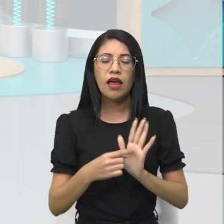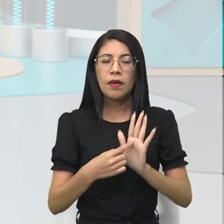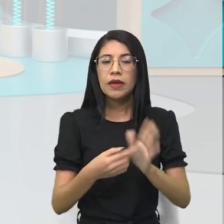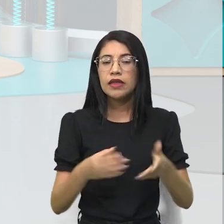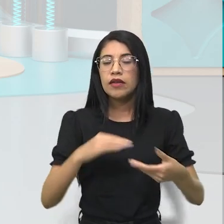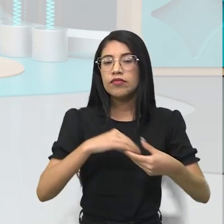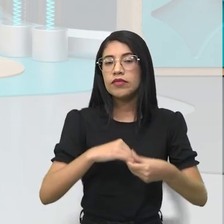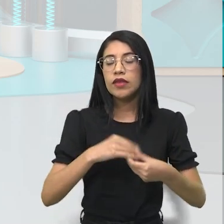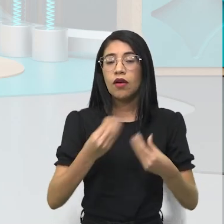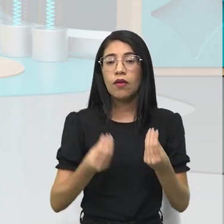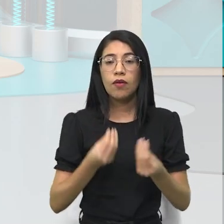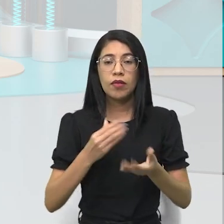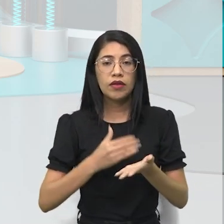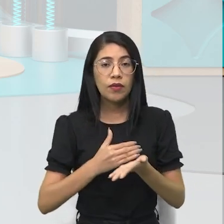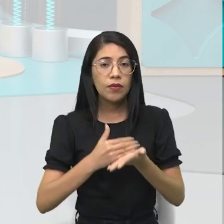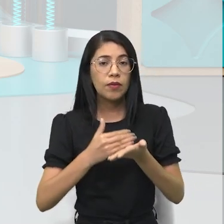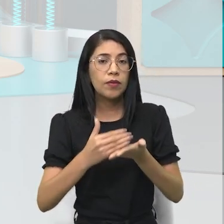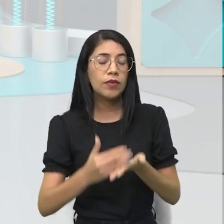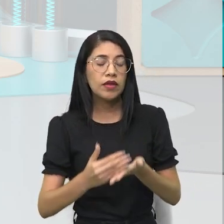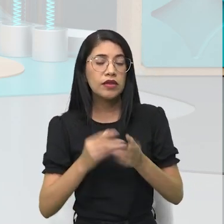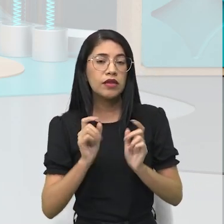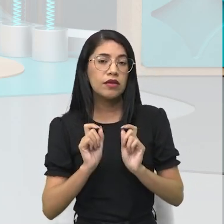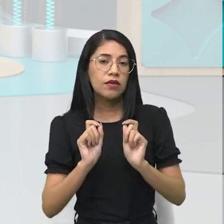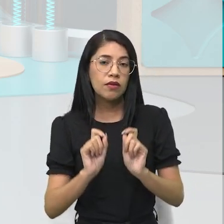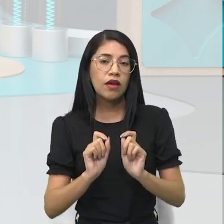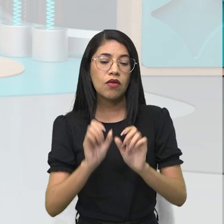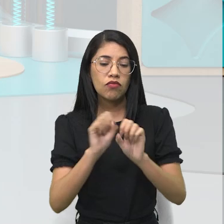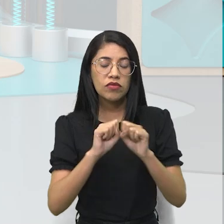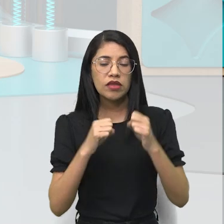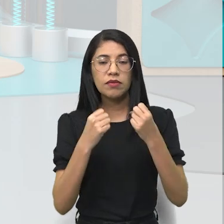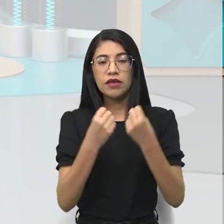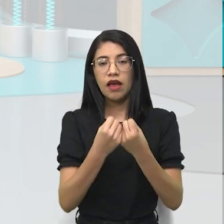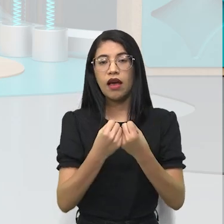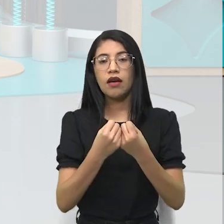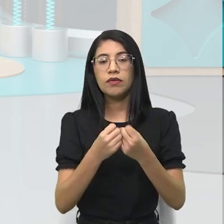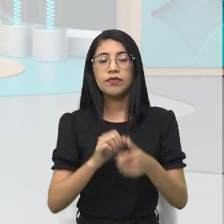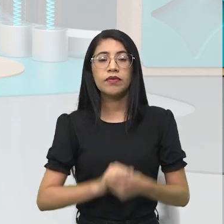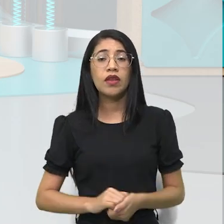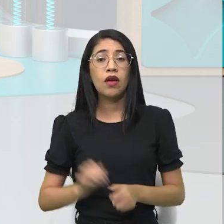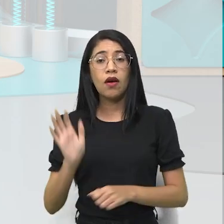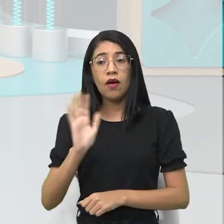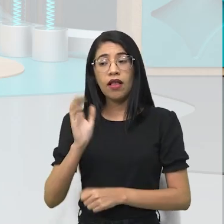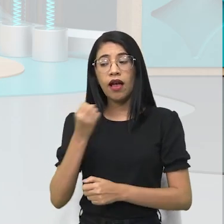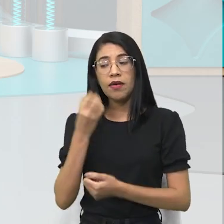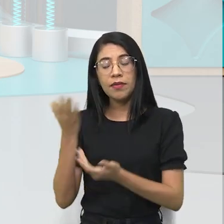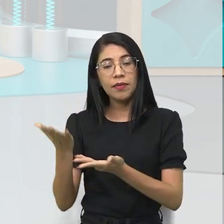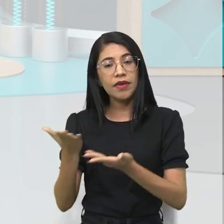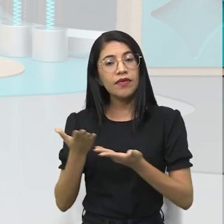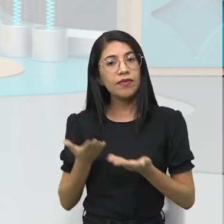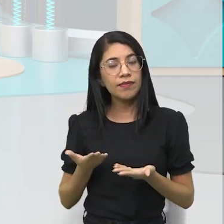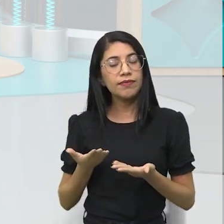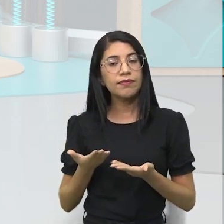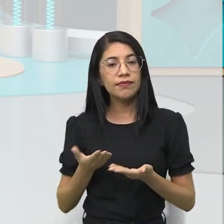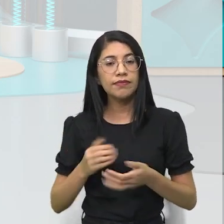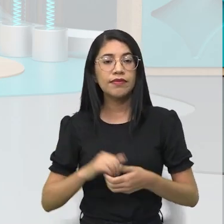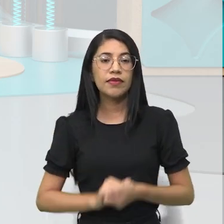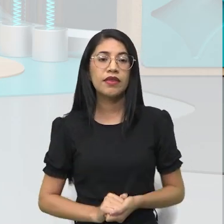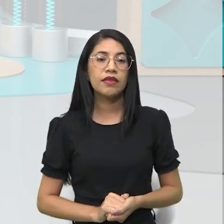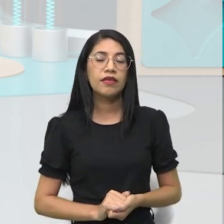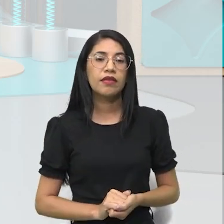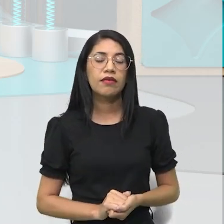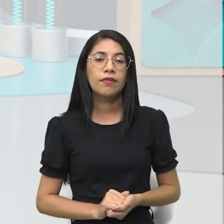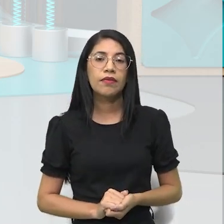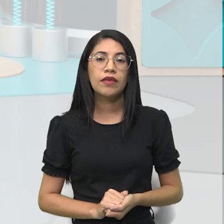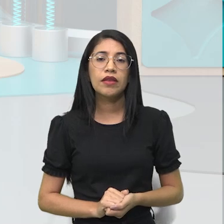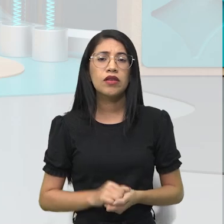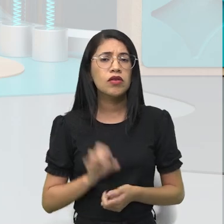quando eu inicio, né, o meu, o meu seminário, olá, sejam bem-vindos, olha só, né, olá, sejam